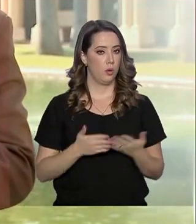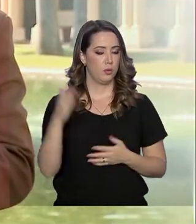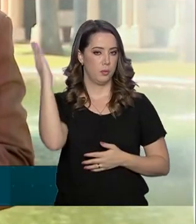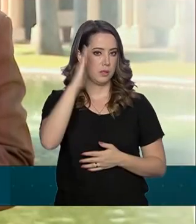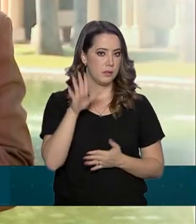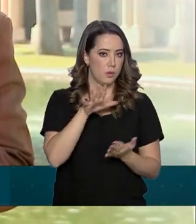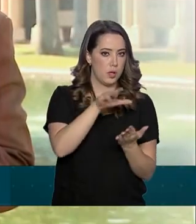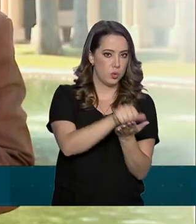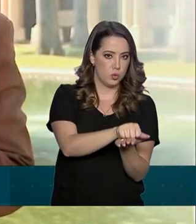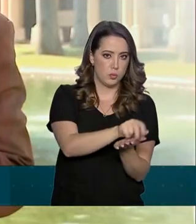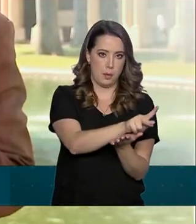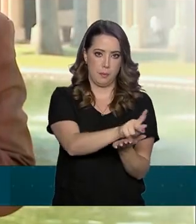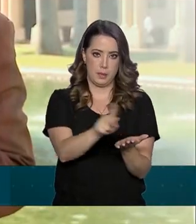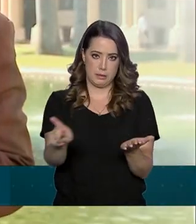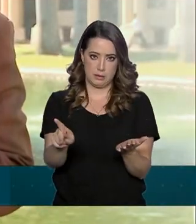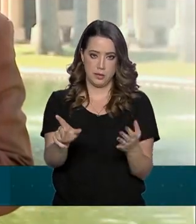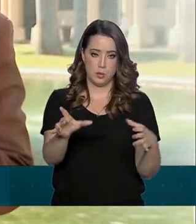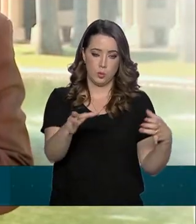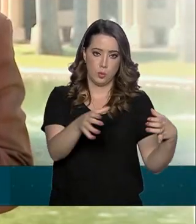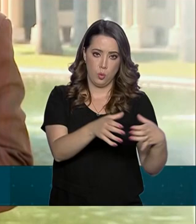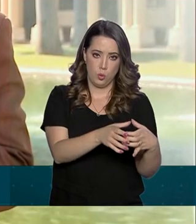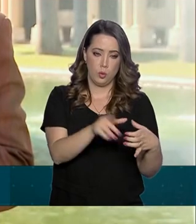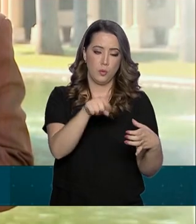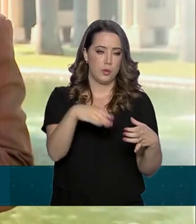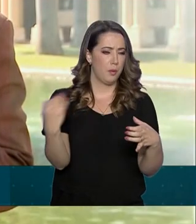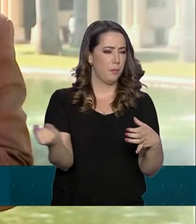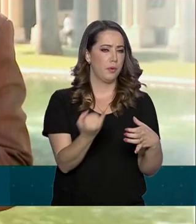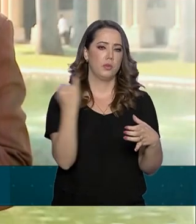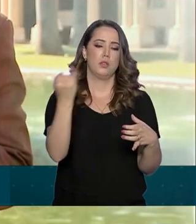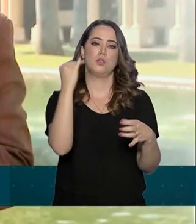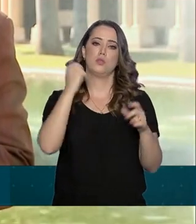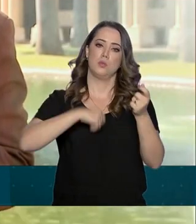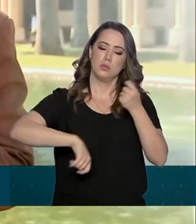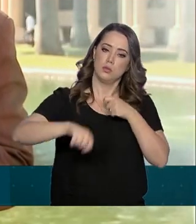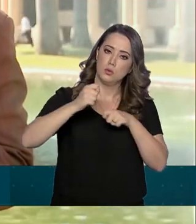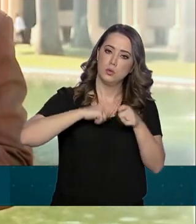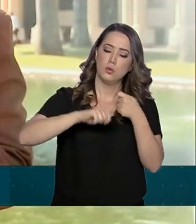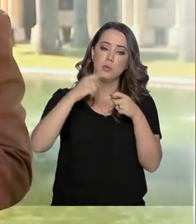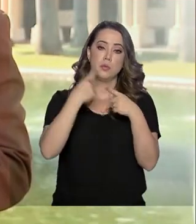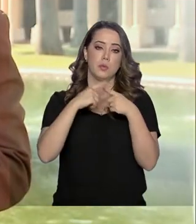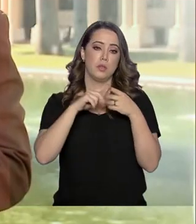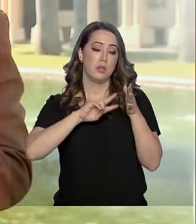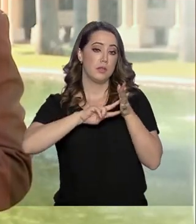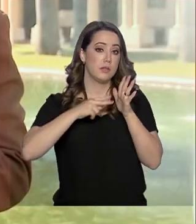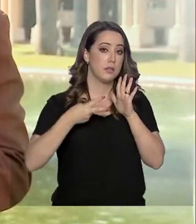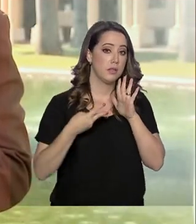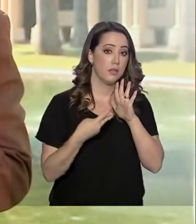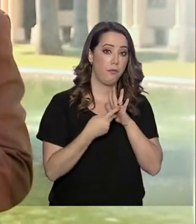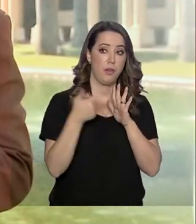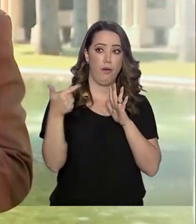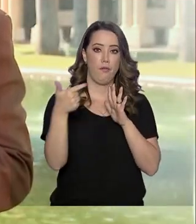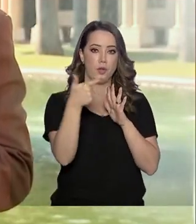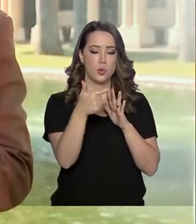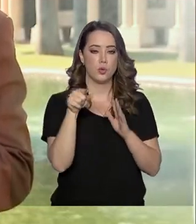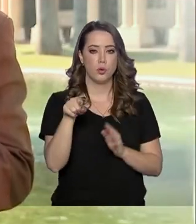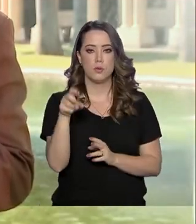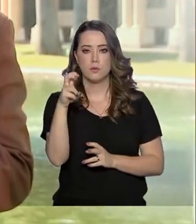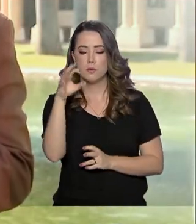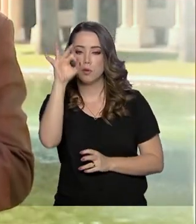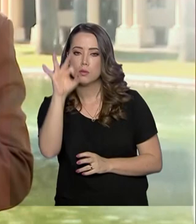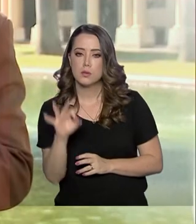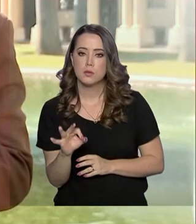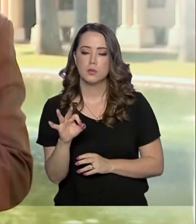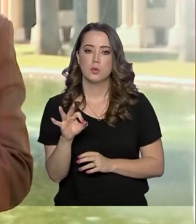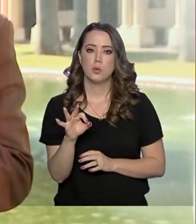a presidência rotativa do BRICS. O bloco tem uma grande importância econômica, porque é responsável por 22,5